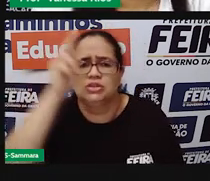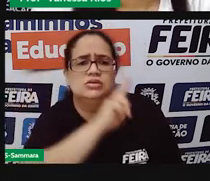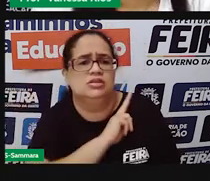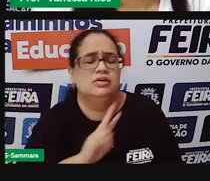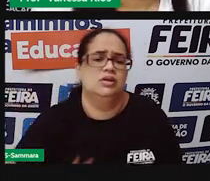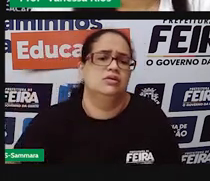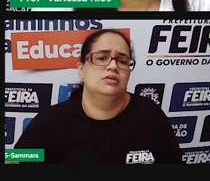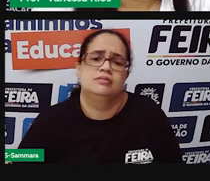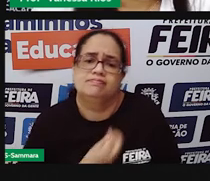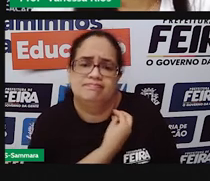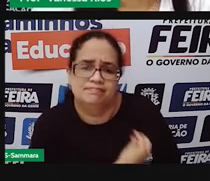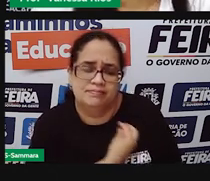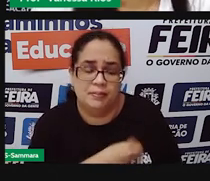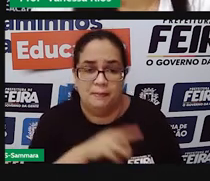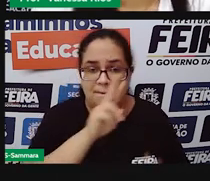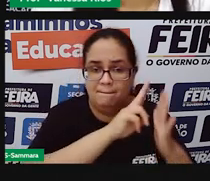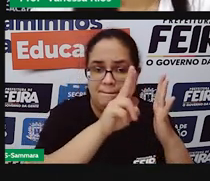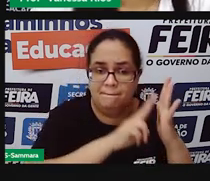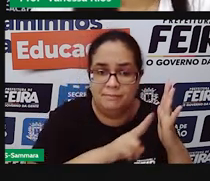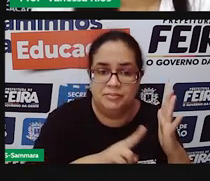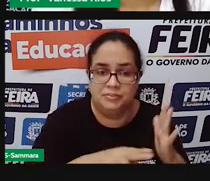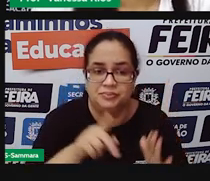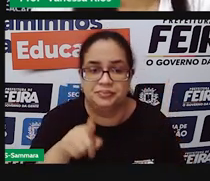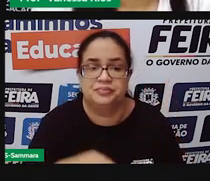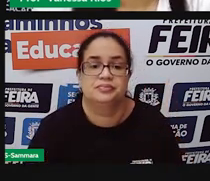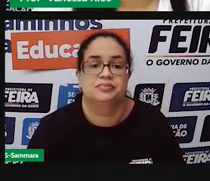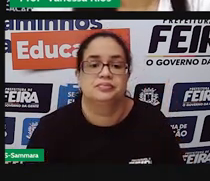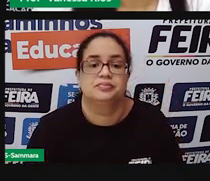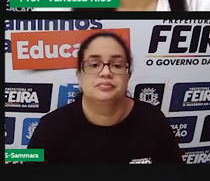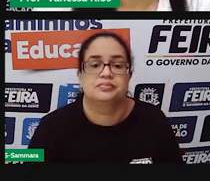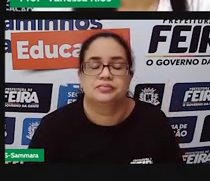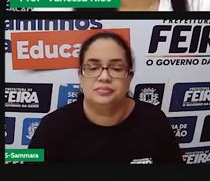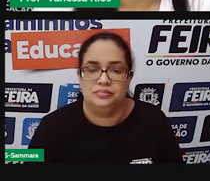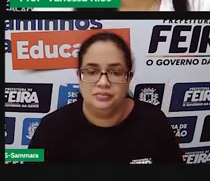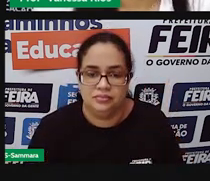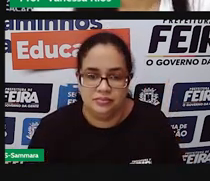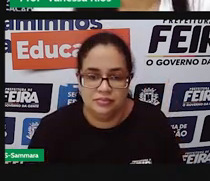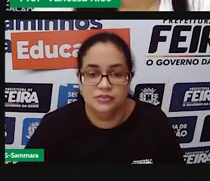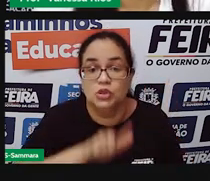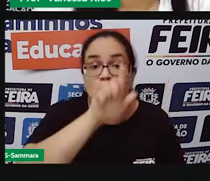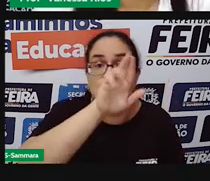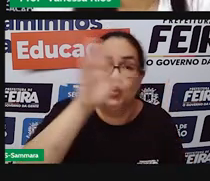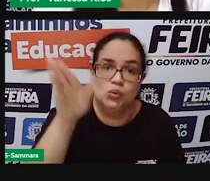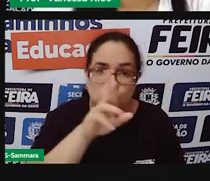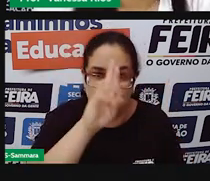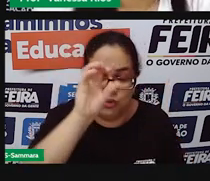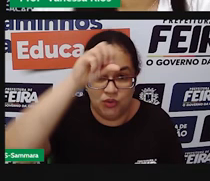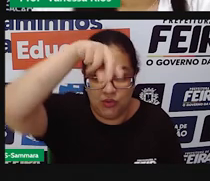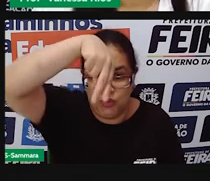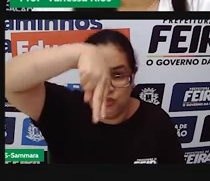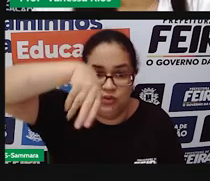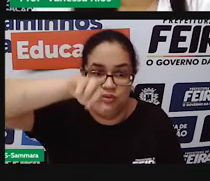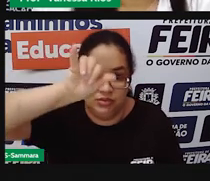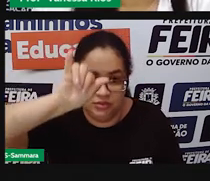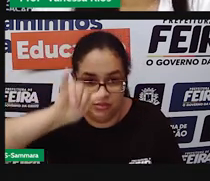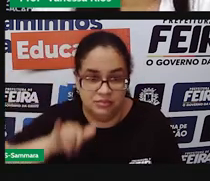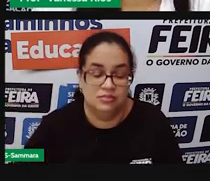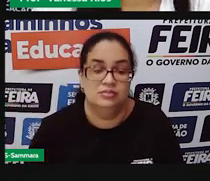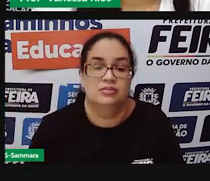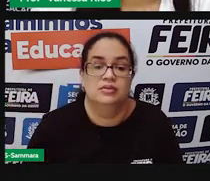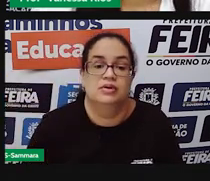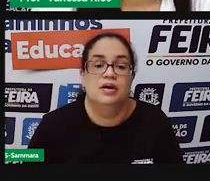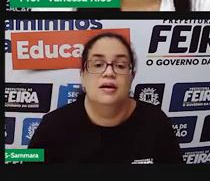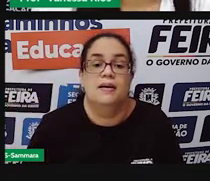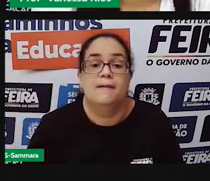Jonatas Monteiro José Carneiro Jurandir Carvalho Lud Rony Luiz da